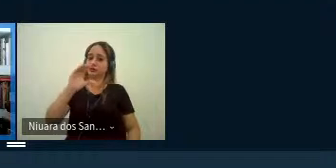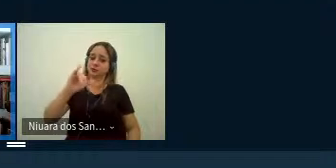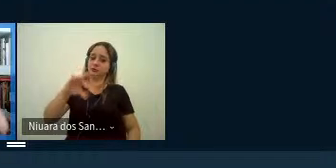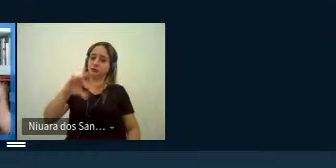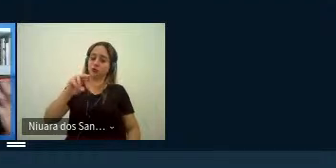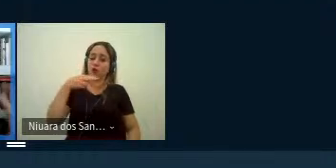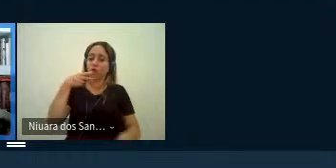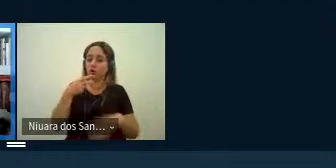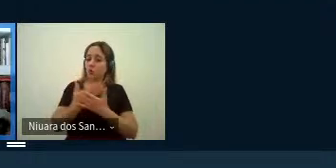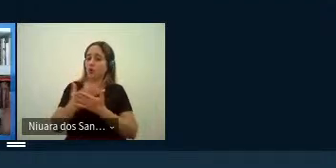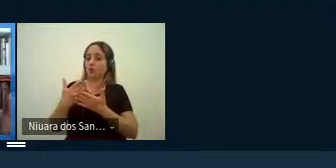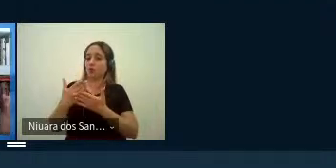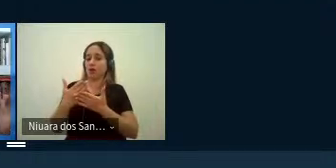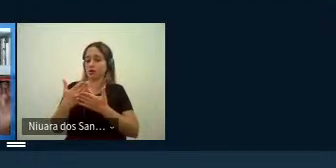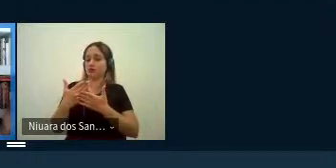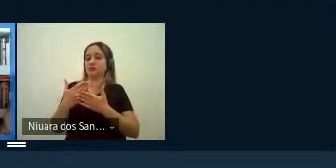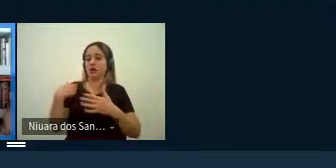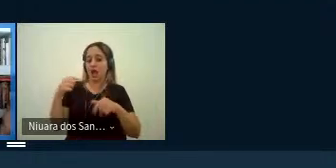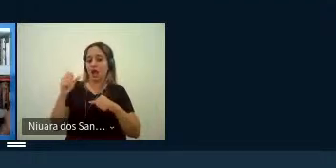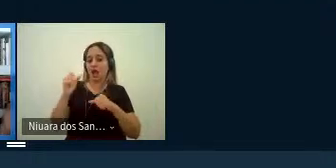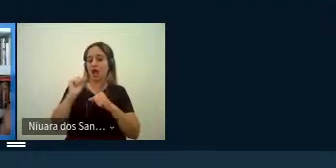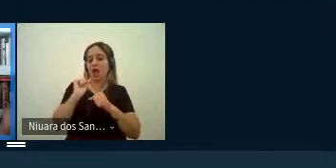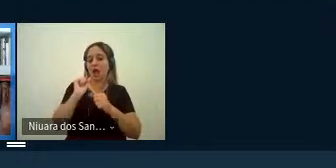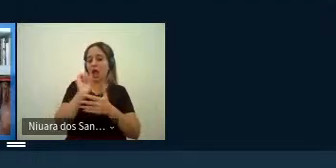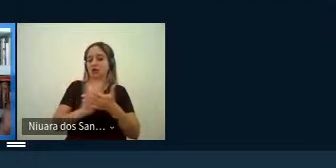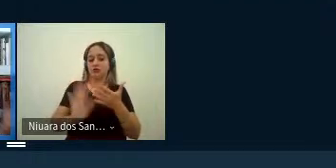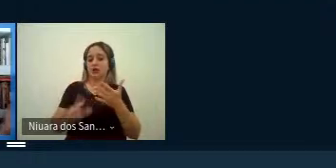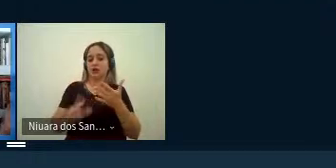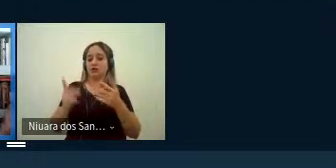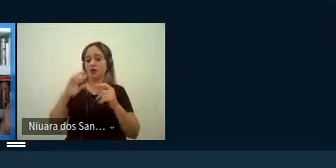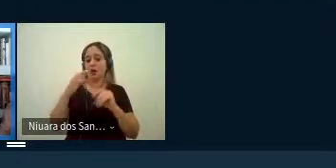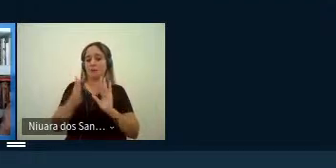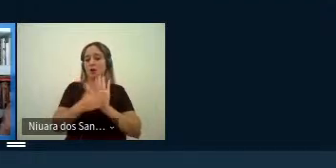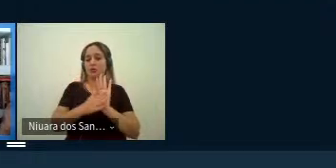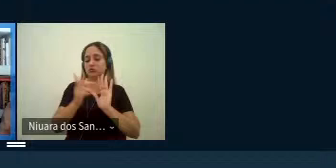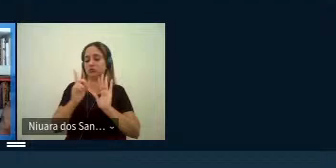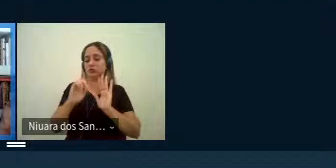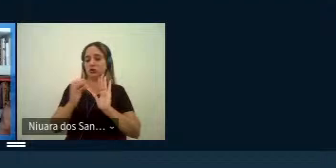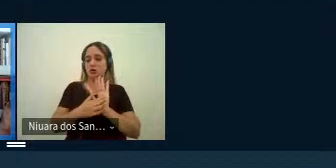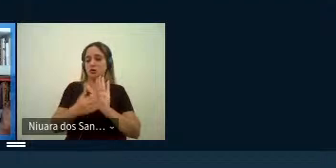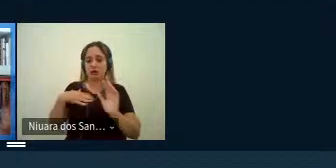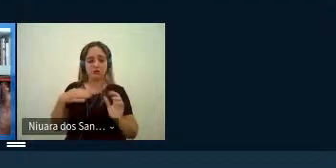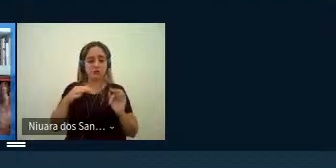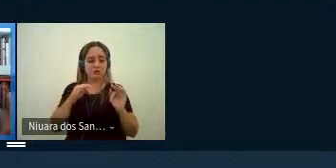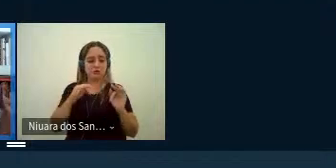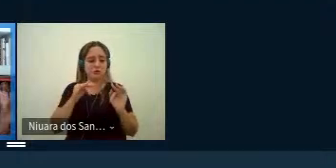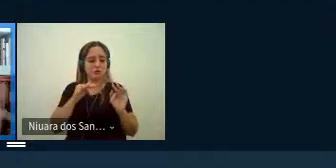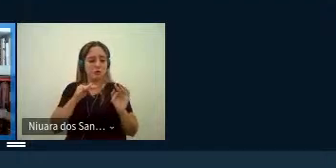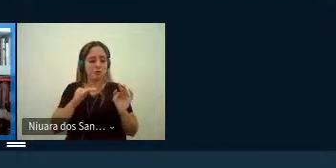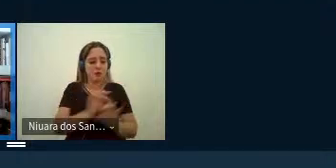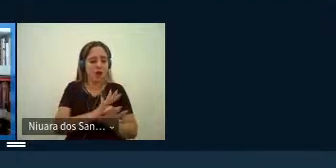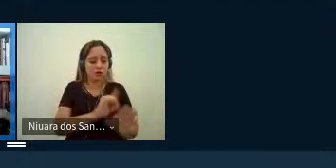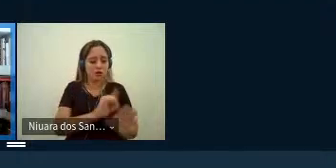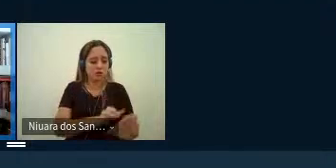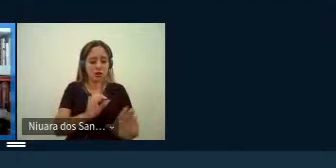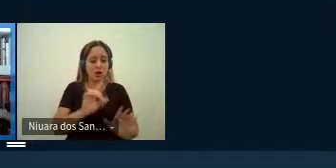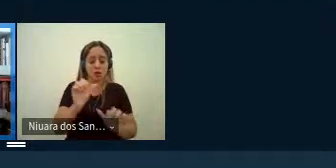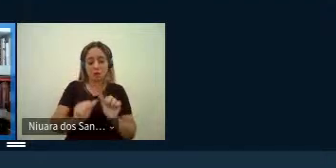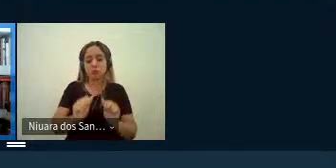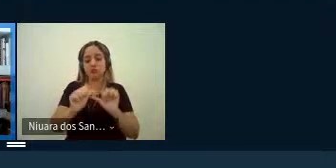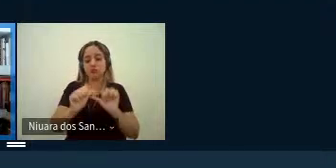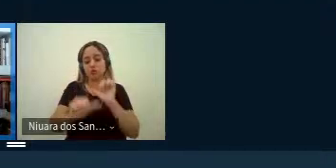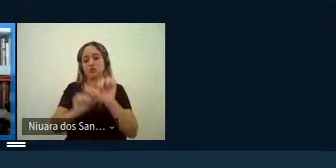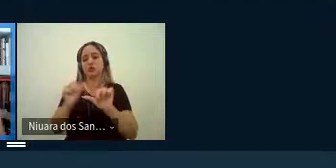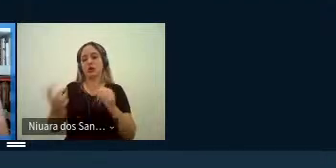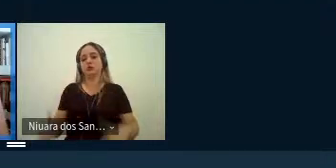dele que a atividade dele não era a proposta dele não era uma proposta definitiva né então dentro dessa compreensão